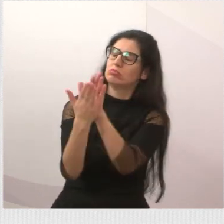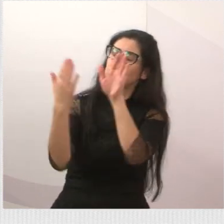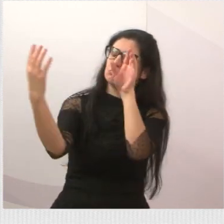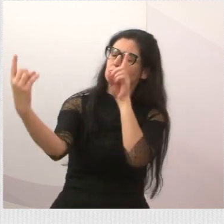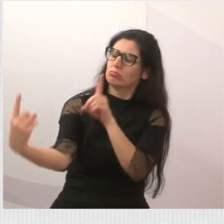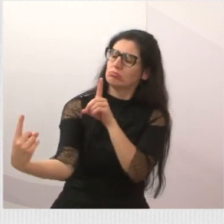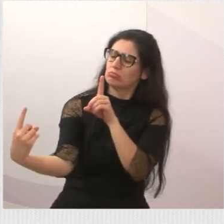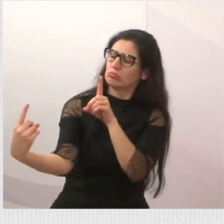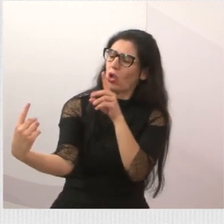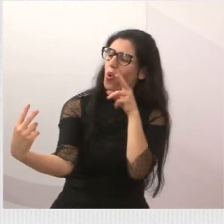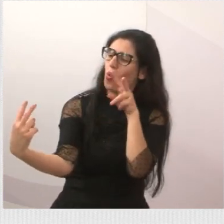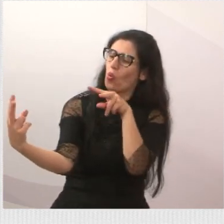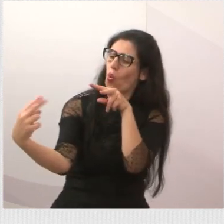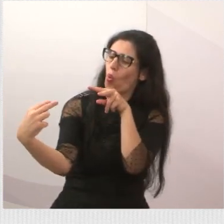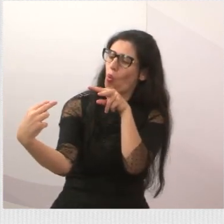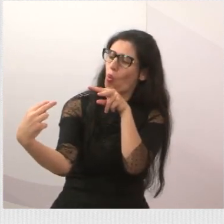problemas. Obrigada e boa noite.